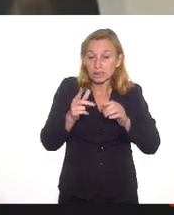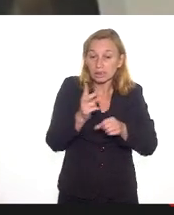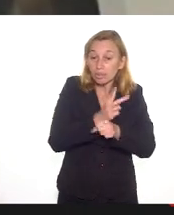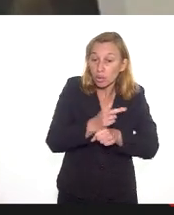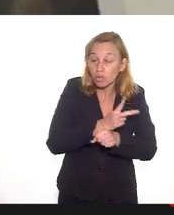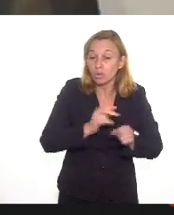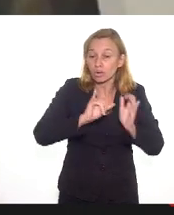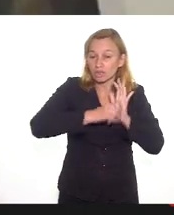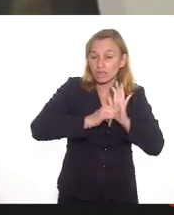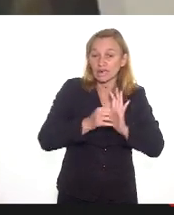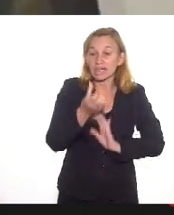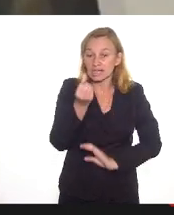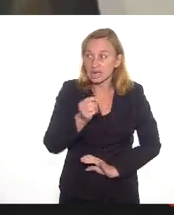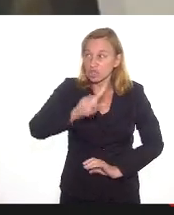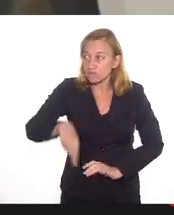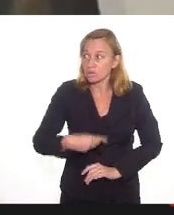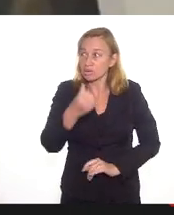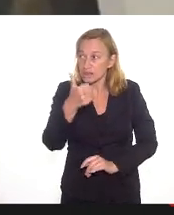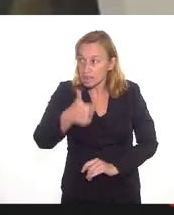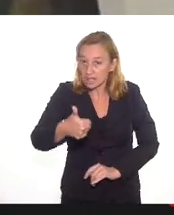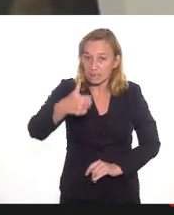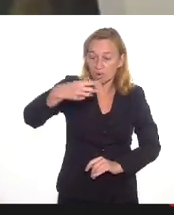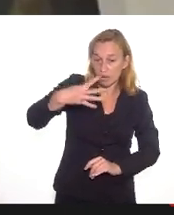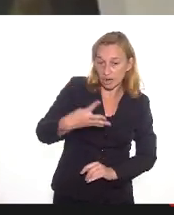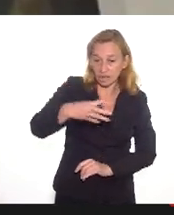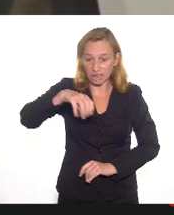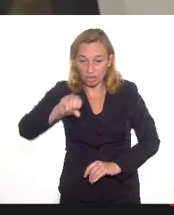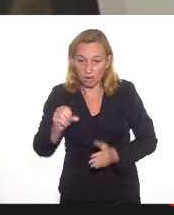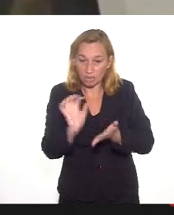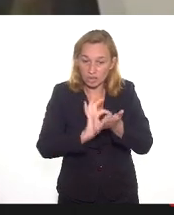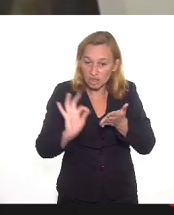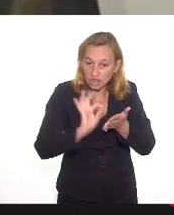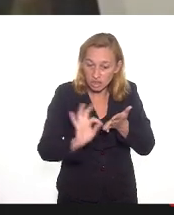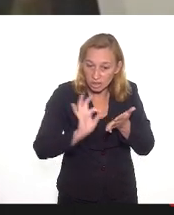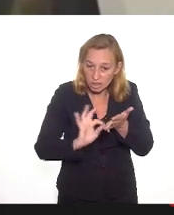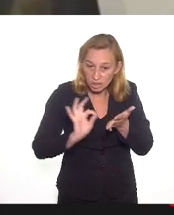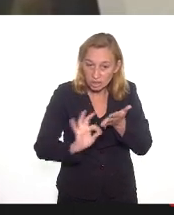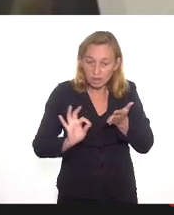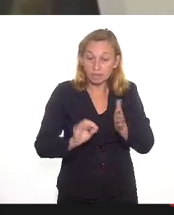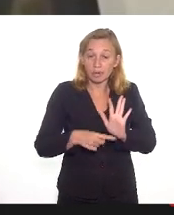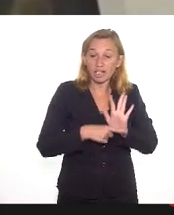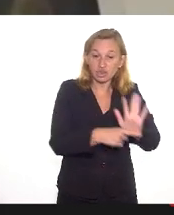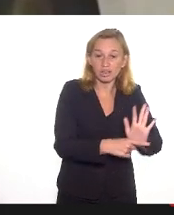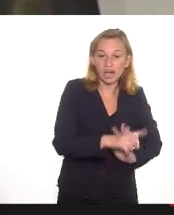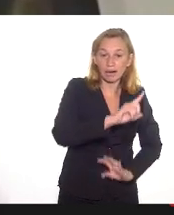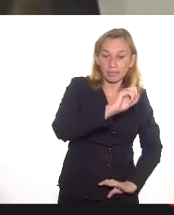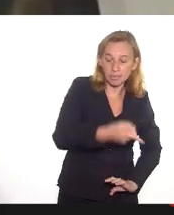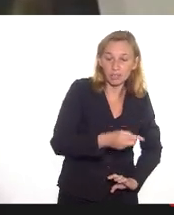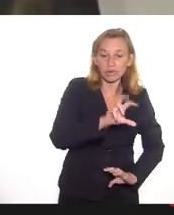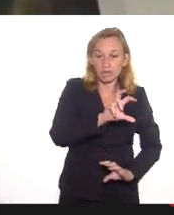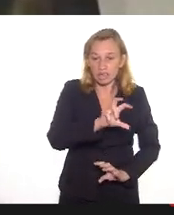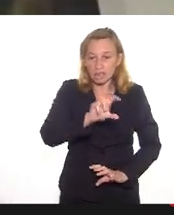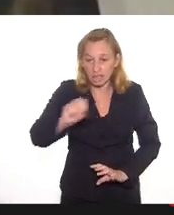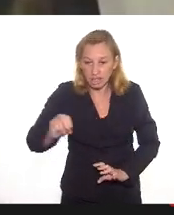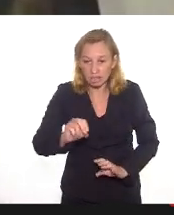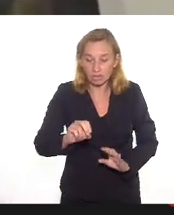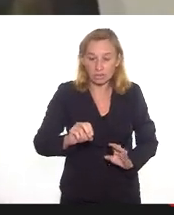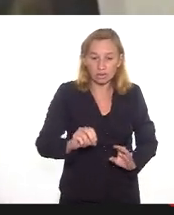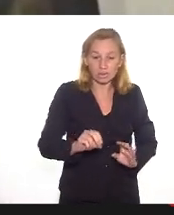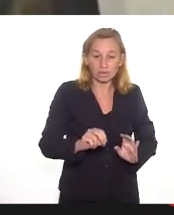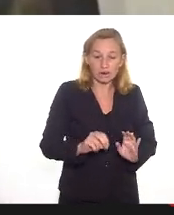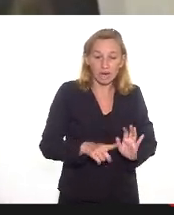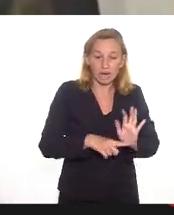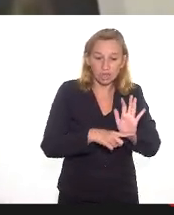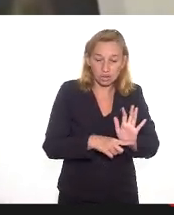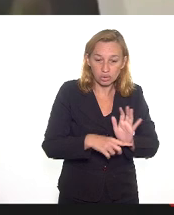Recebemos 6.149 inscrições para contemplarmos 1.500 agentes culturais com o valor de